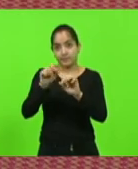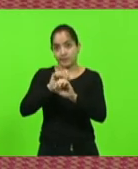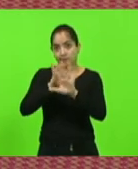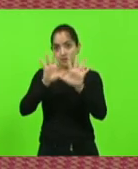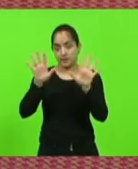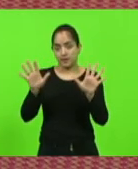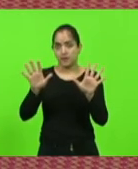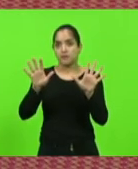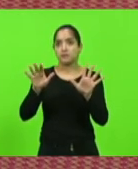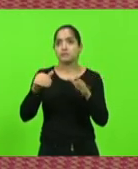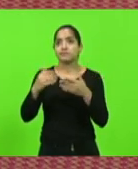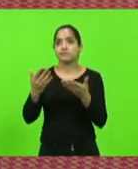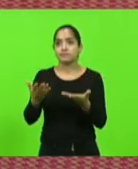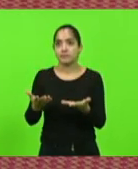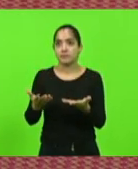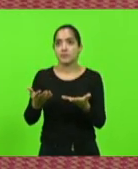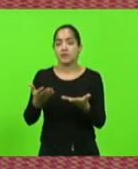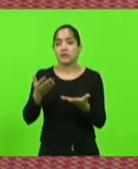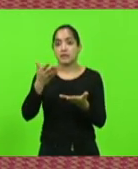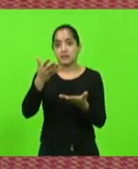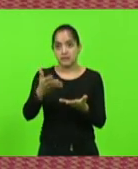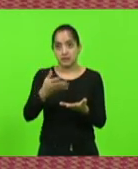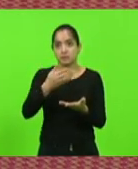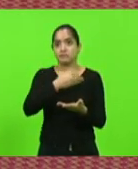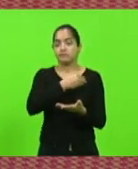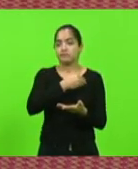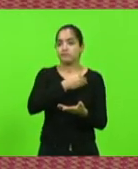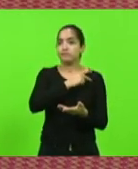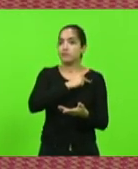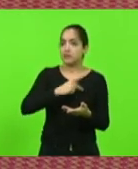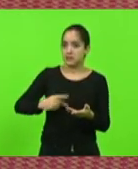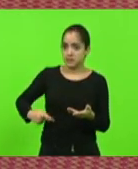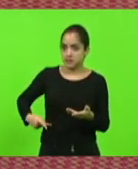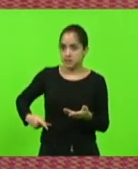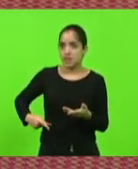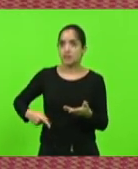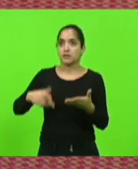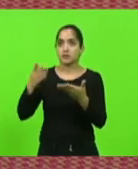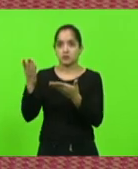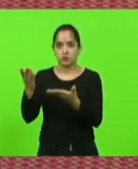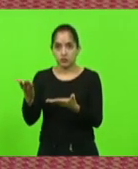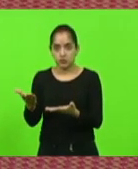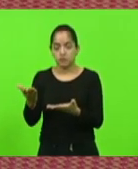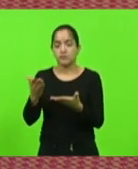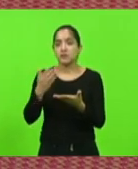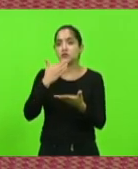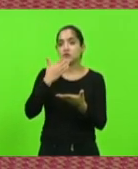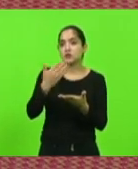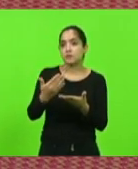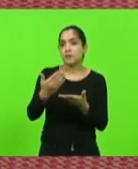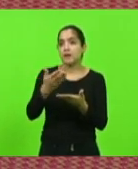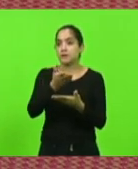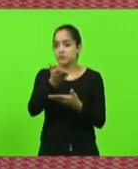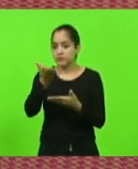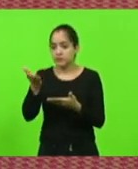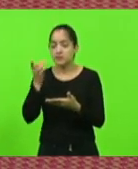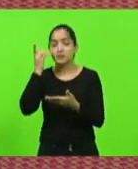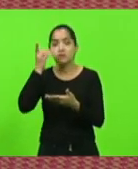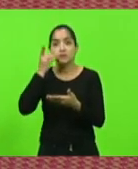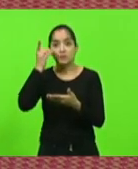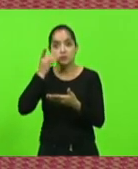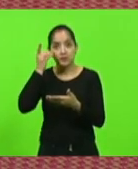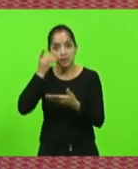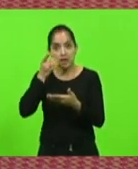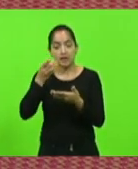é explícito. Então, presidente, conclamo o senhor a essa presidência, conclamo a essa mesa, a esses deputados, para que essa nossa